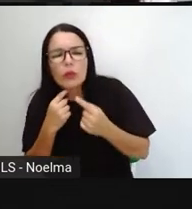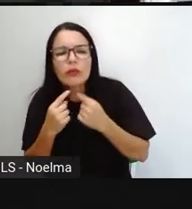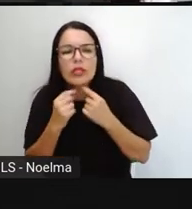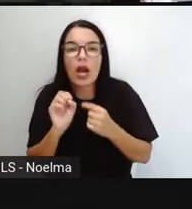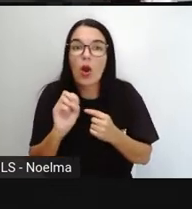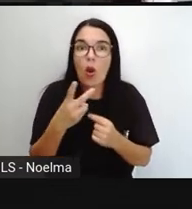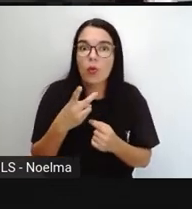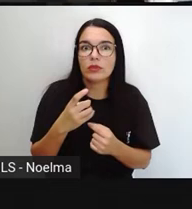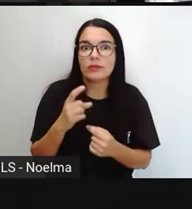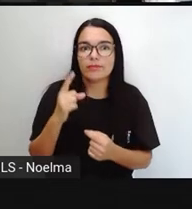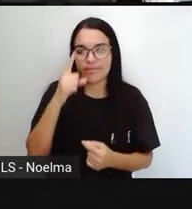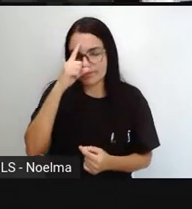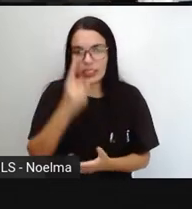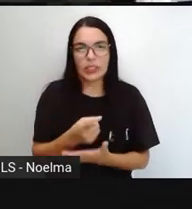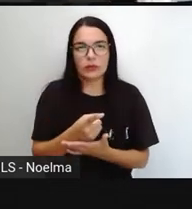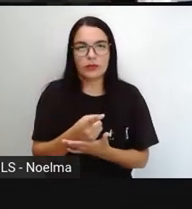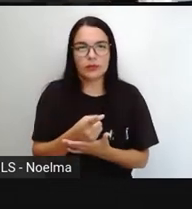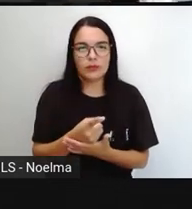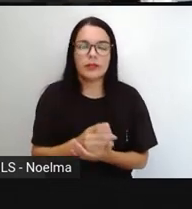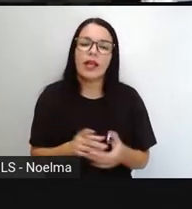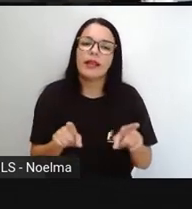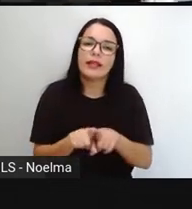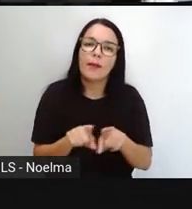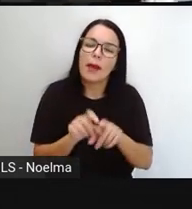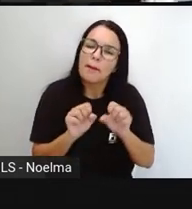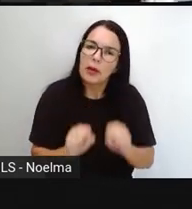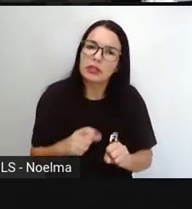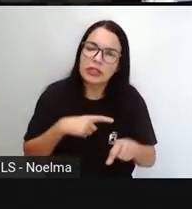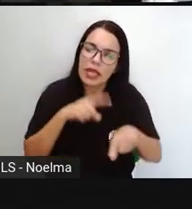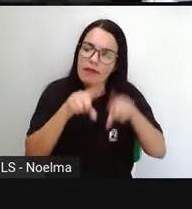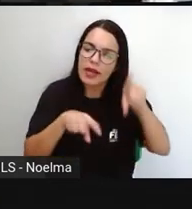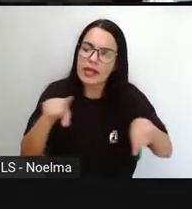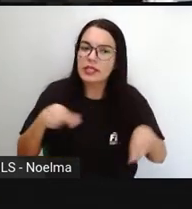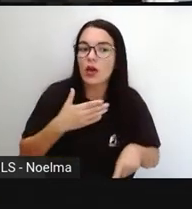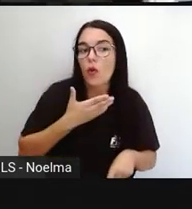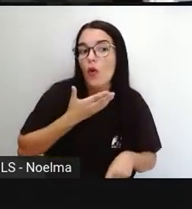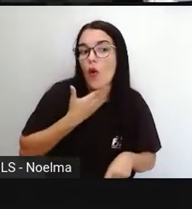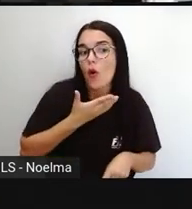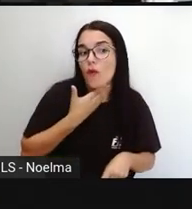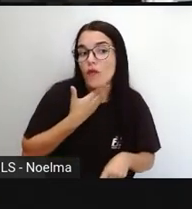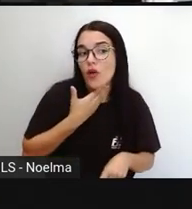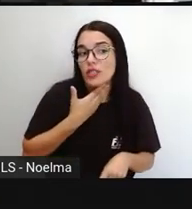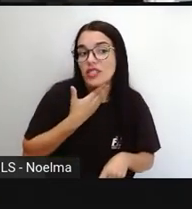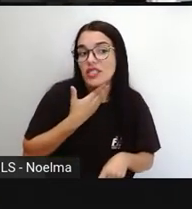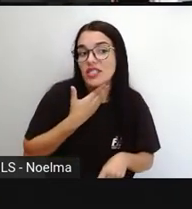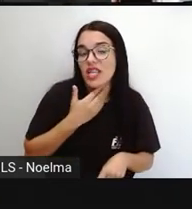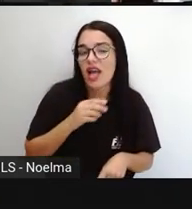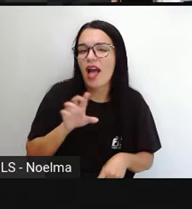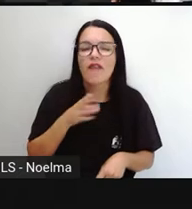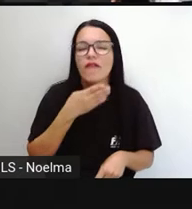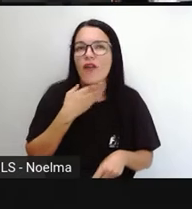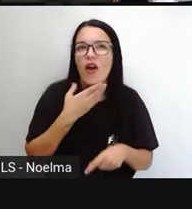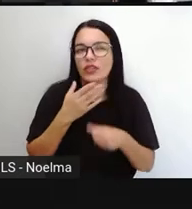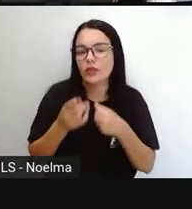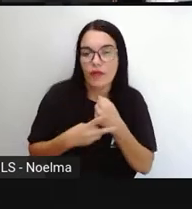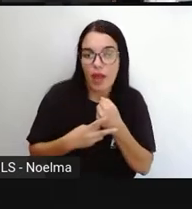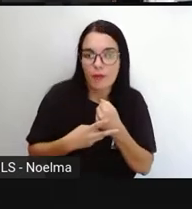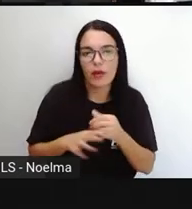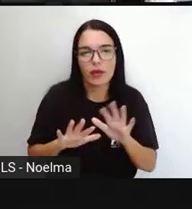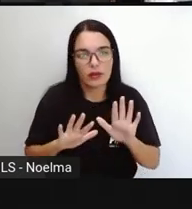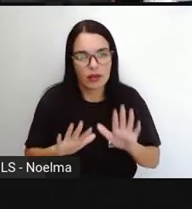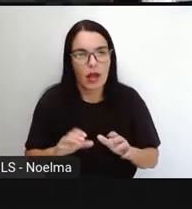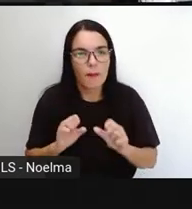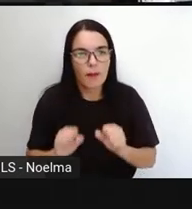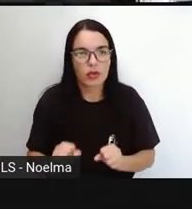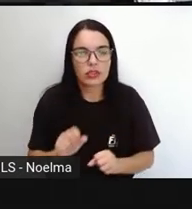imperativo. E os verbos também podem mudar em relação à voz. Você já ouviu falar? A voz do verbo? Pois é.